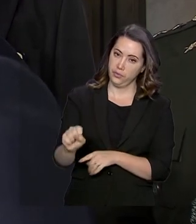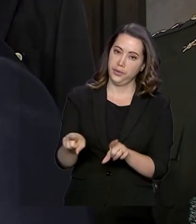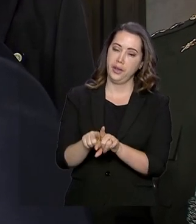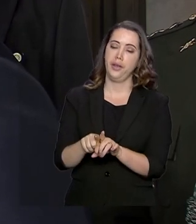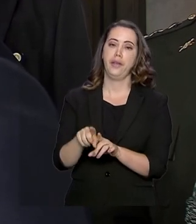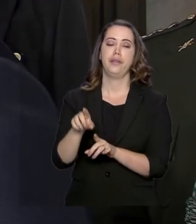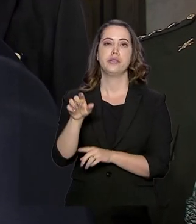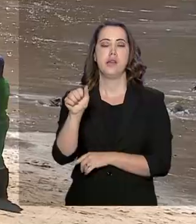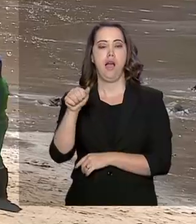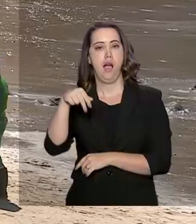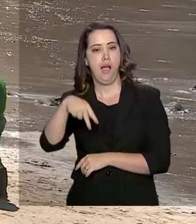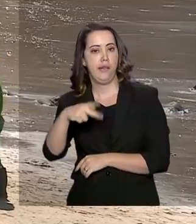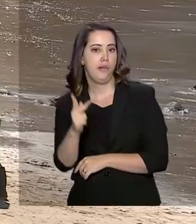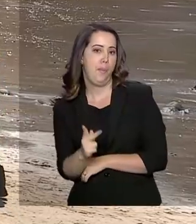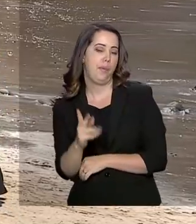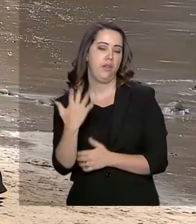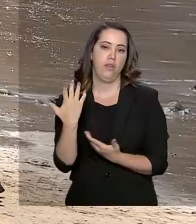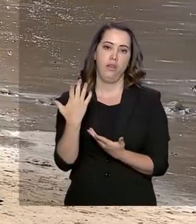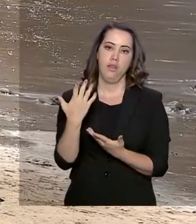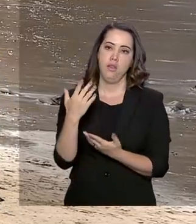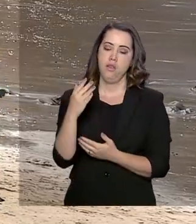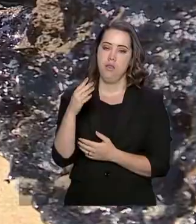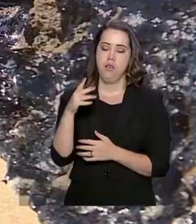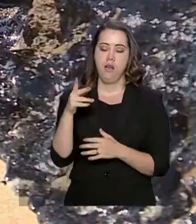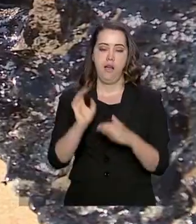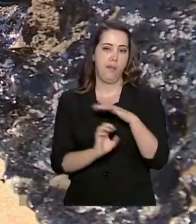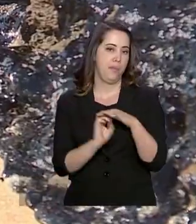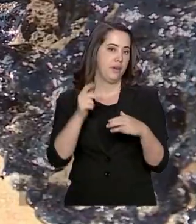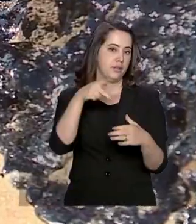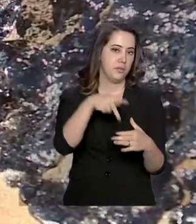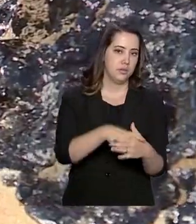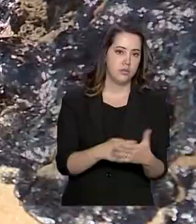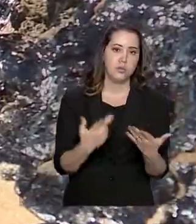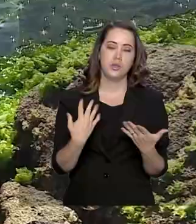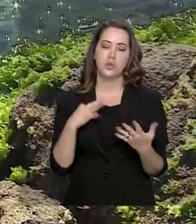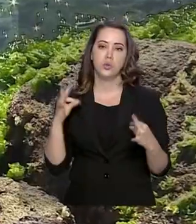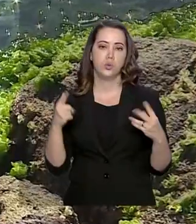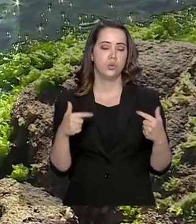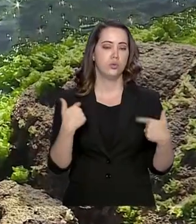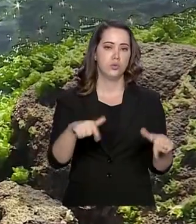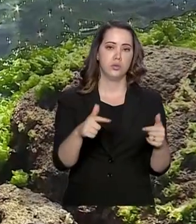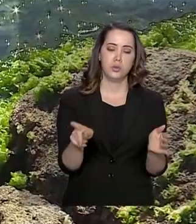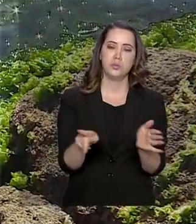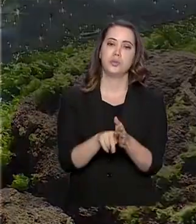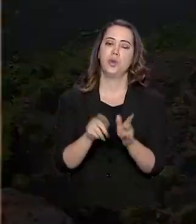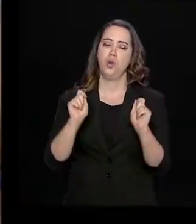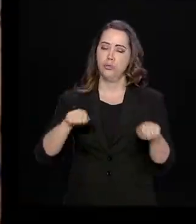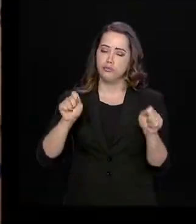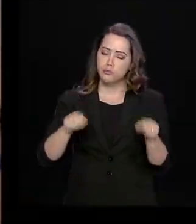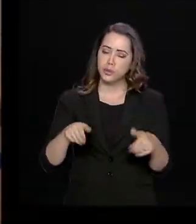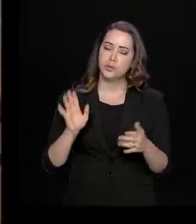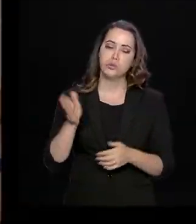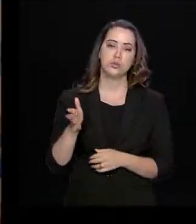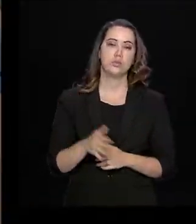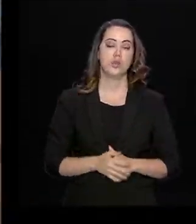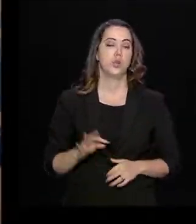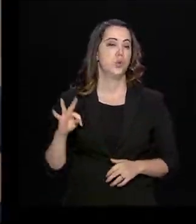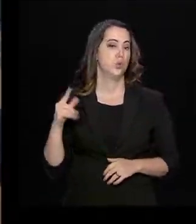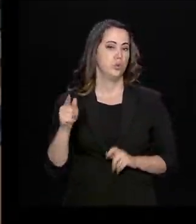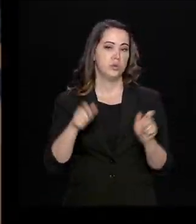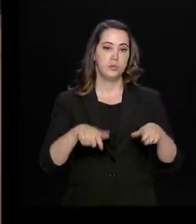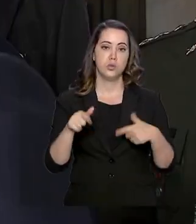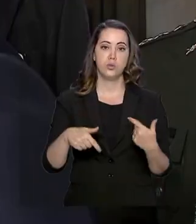Agência Nacional do Petróleo, todas as medidas afetas ao Plano Nacional de Contingência foram tomadas. Está todo mundo